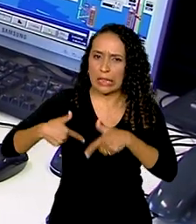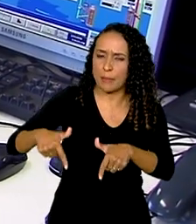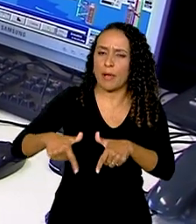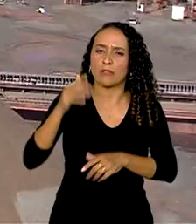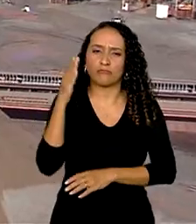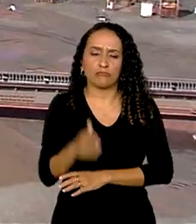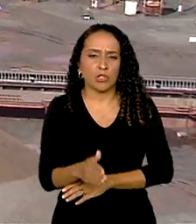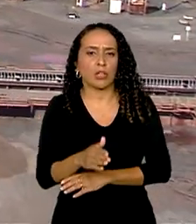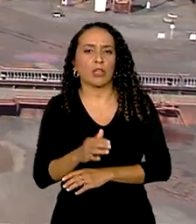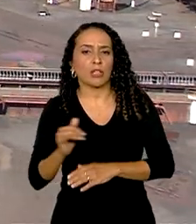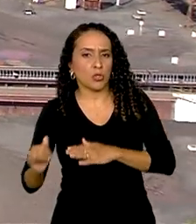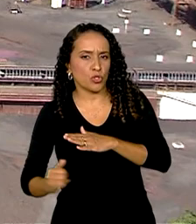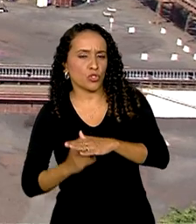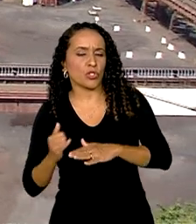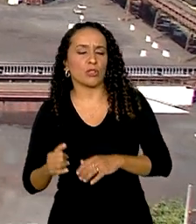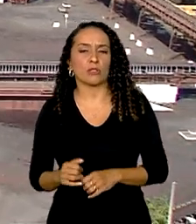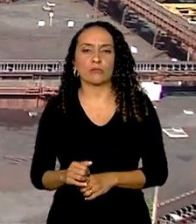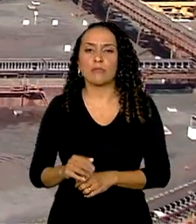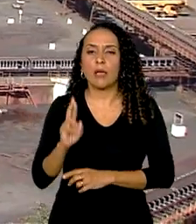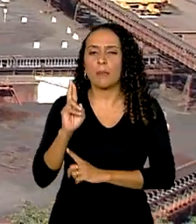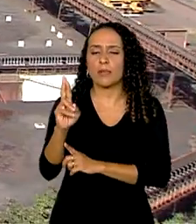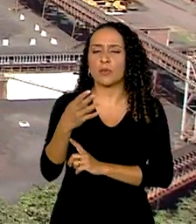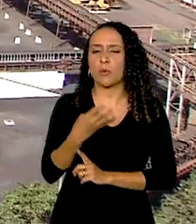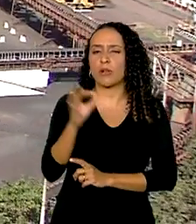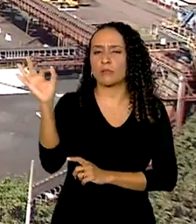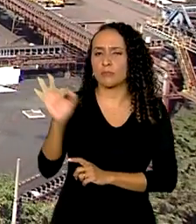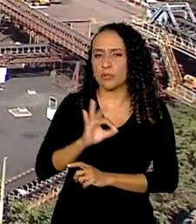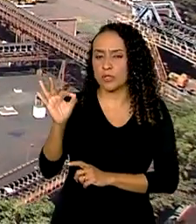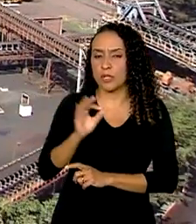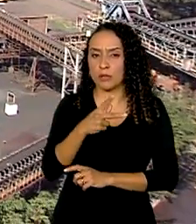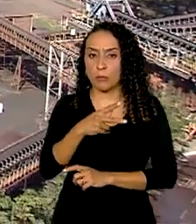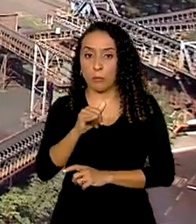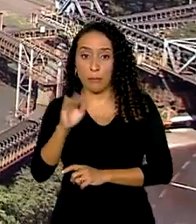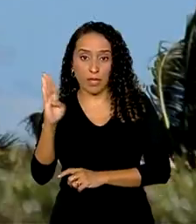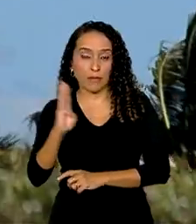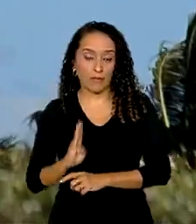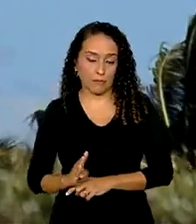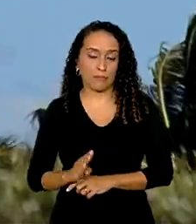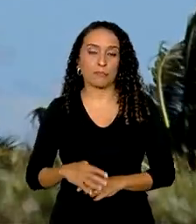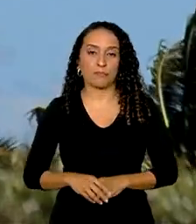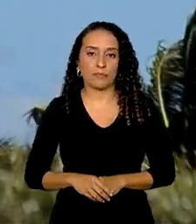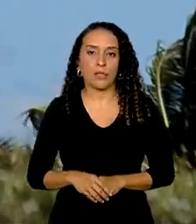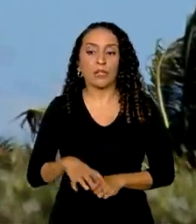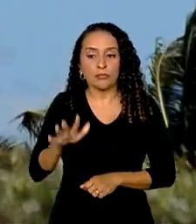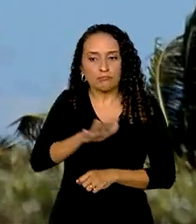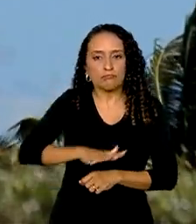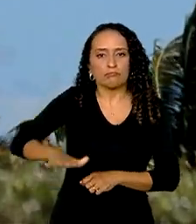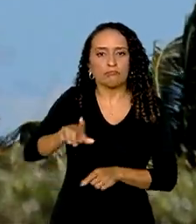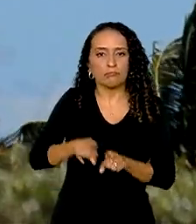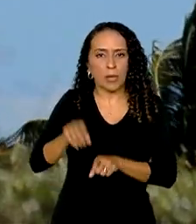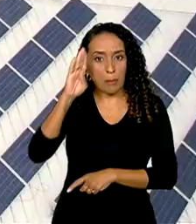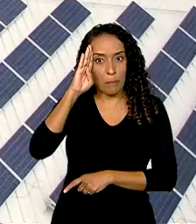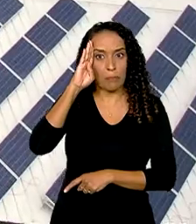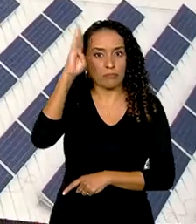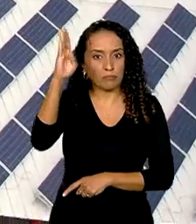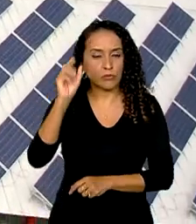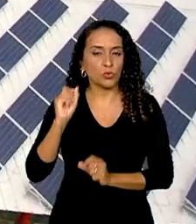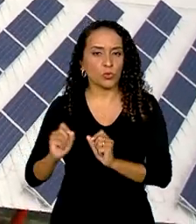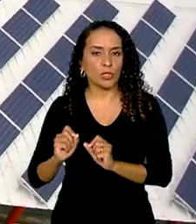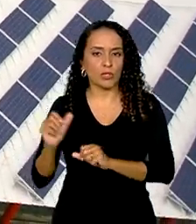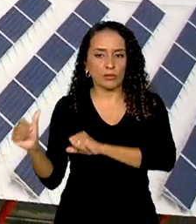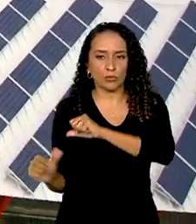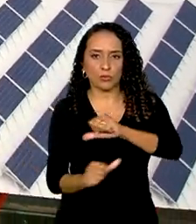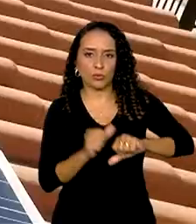indiretos e representa 4% do PIB do país. E o setor é fundamental para a